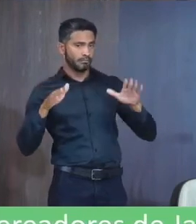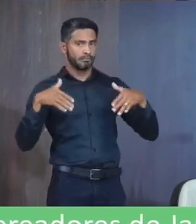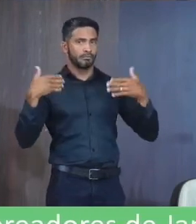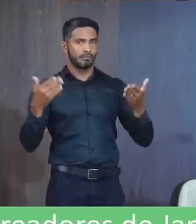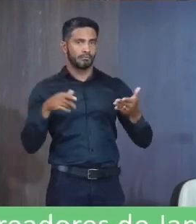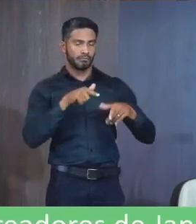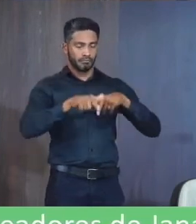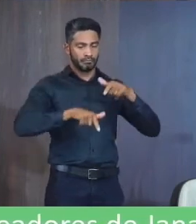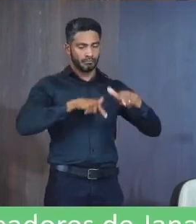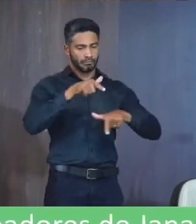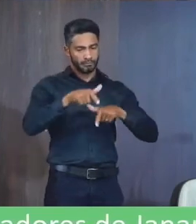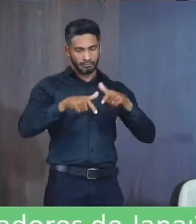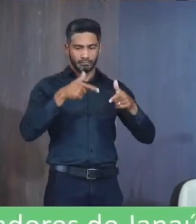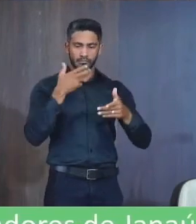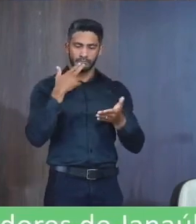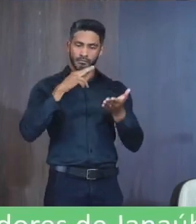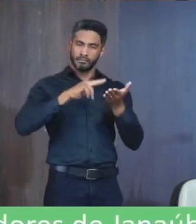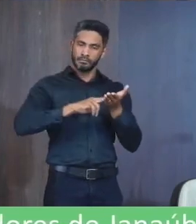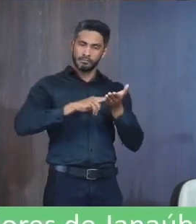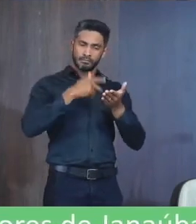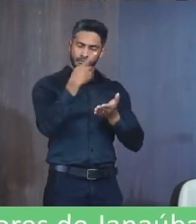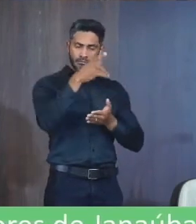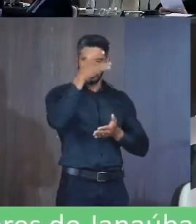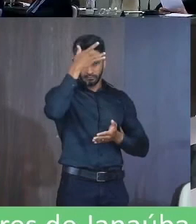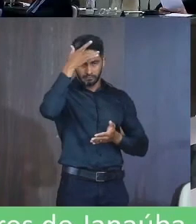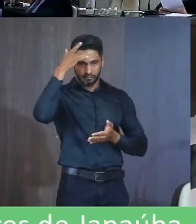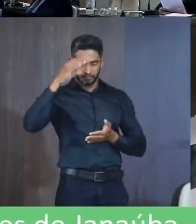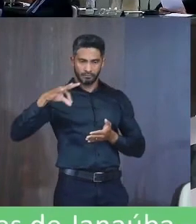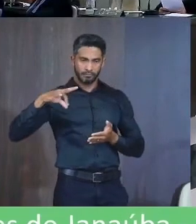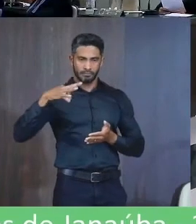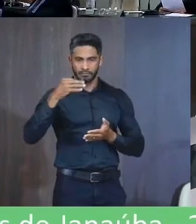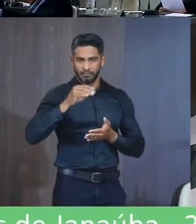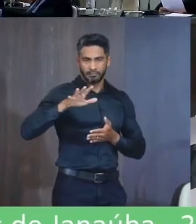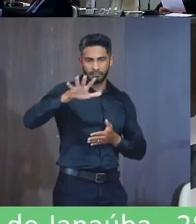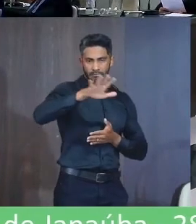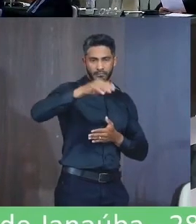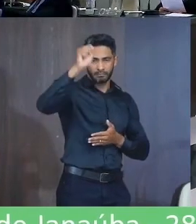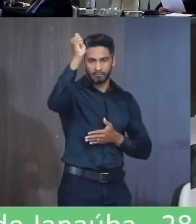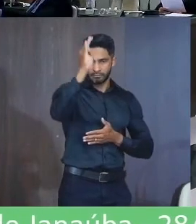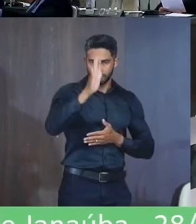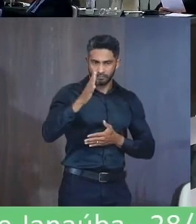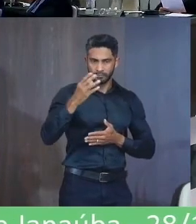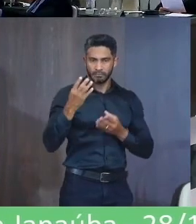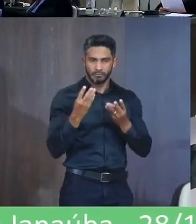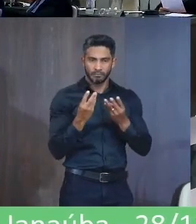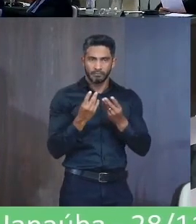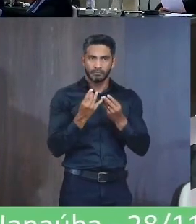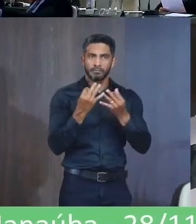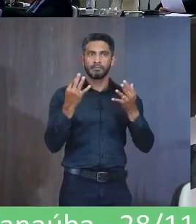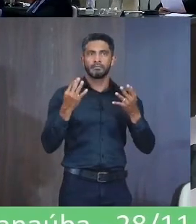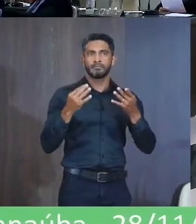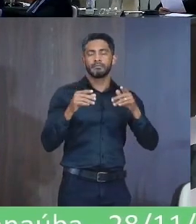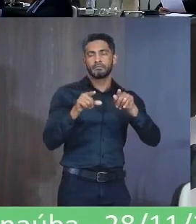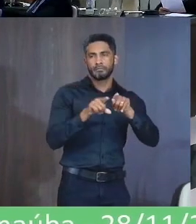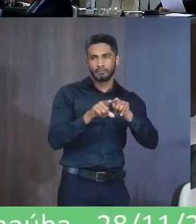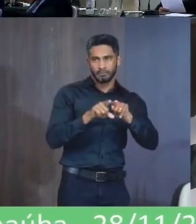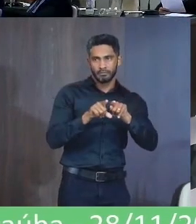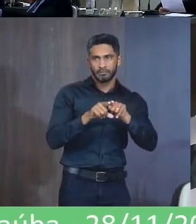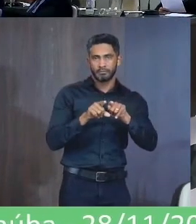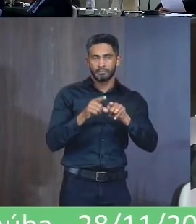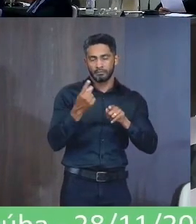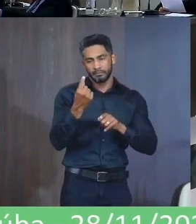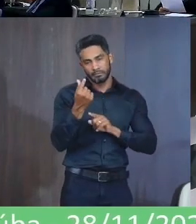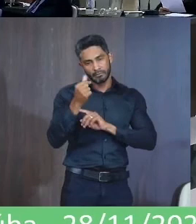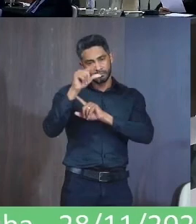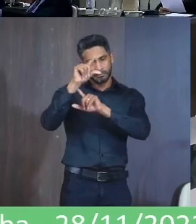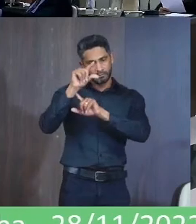Permanente Do serviço Postais Básicos A clientes Em todo o Território Nacional De qualidade E a preços Acessíveis